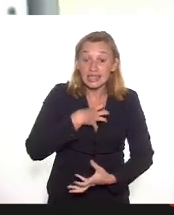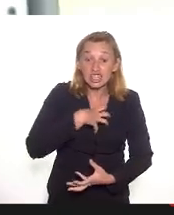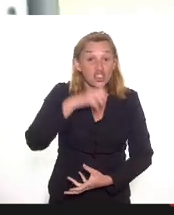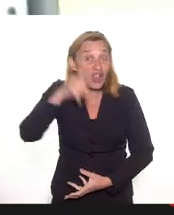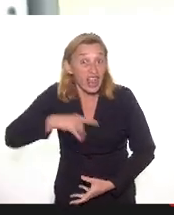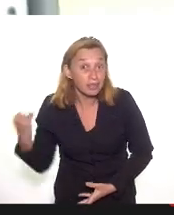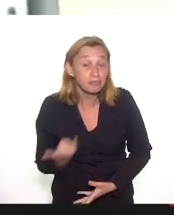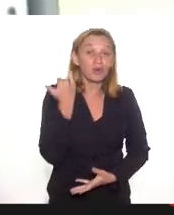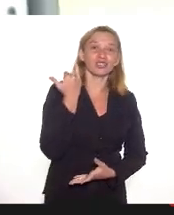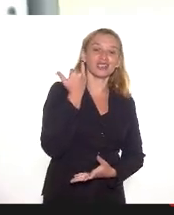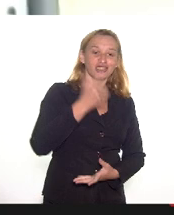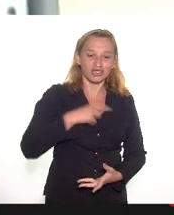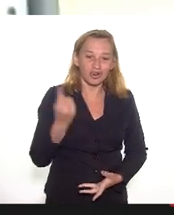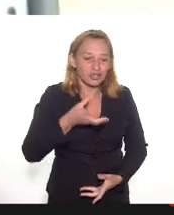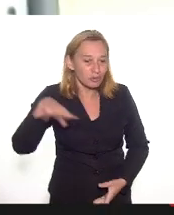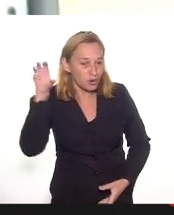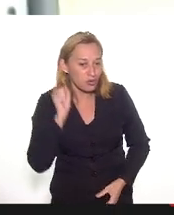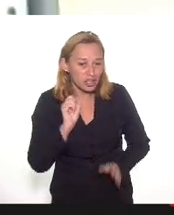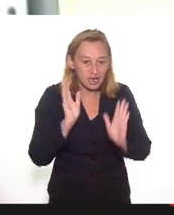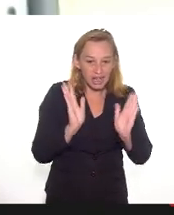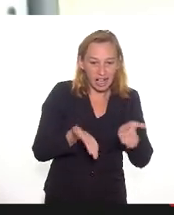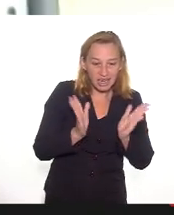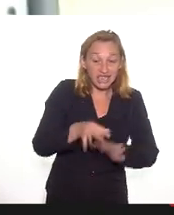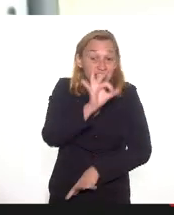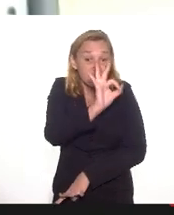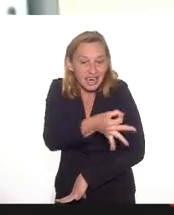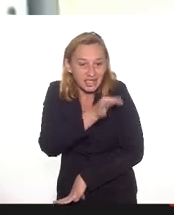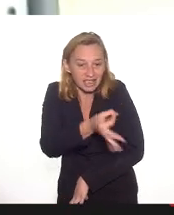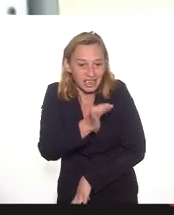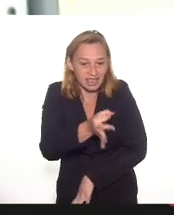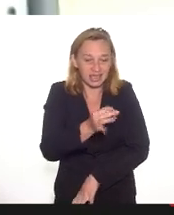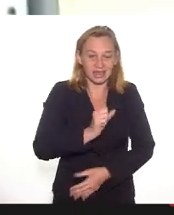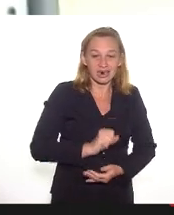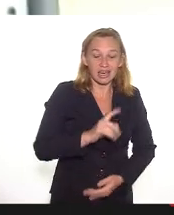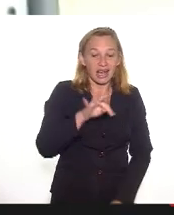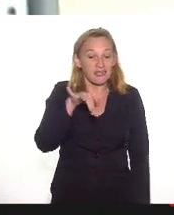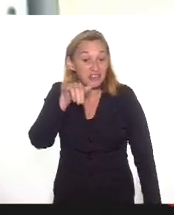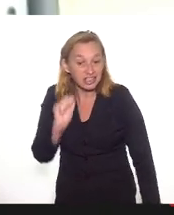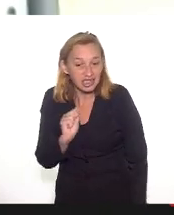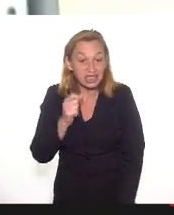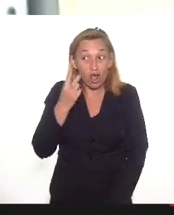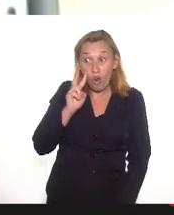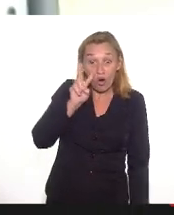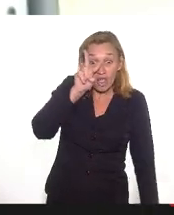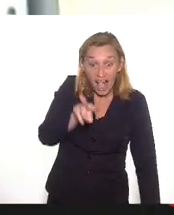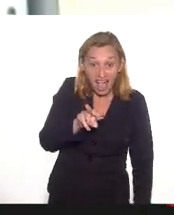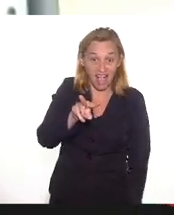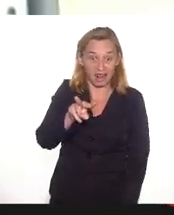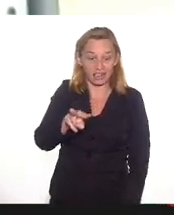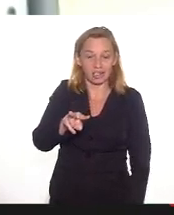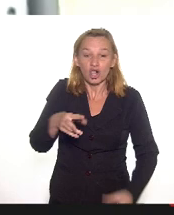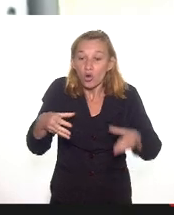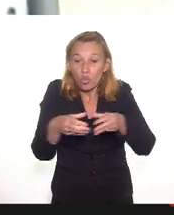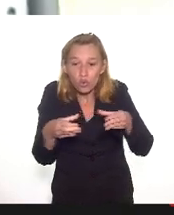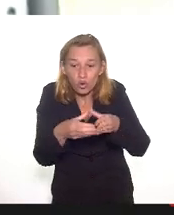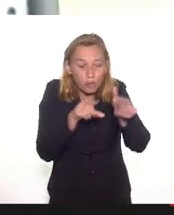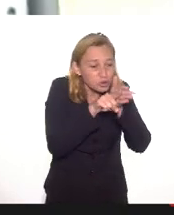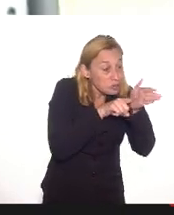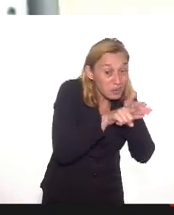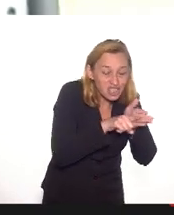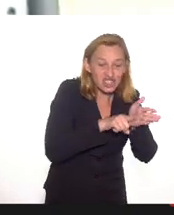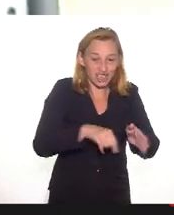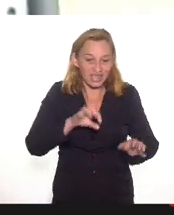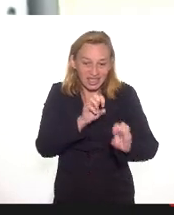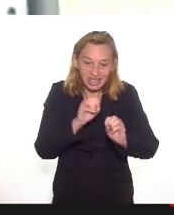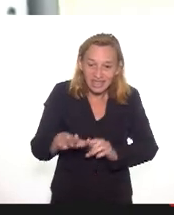importantíssimo, e nós vamos ouvir aqui, com certeza, a Fernanda Castro, olhar o que o grupo de pesquisa em